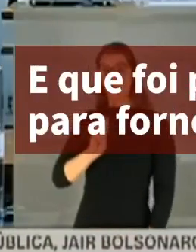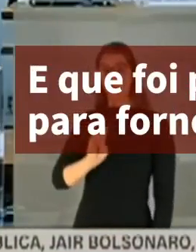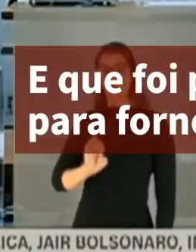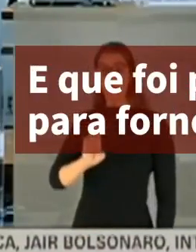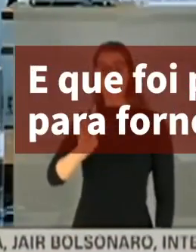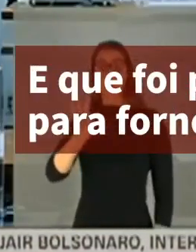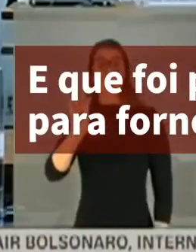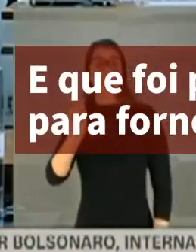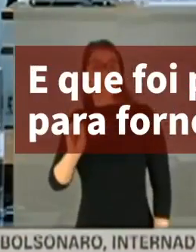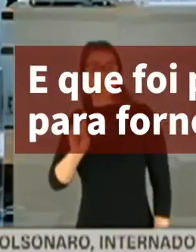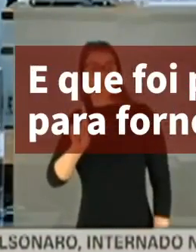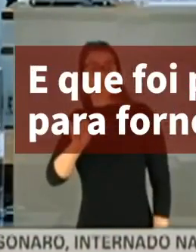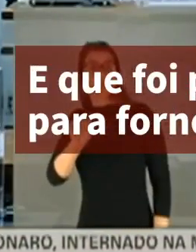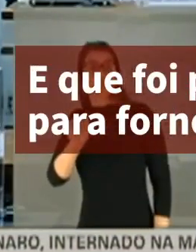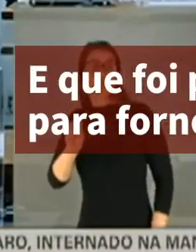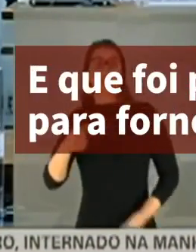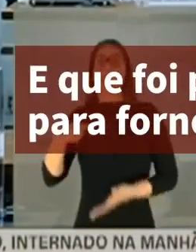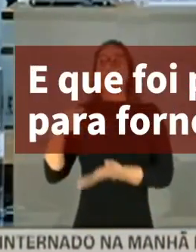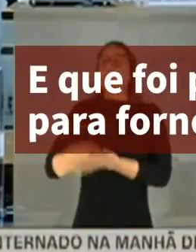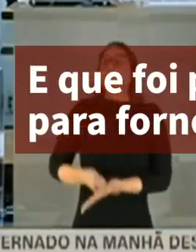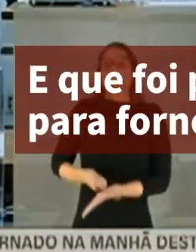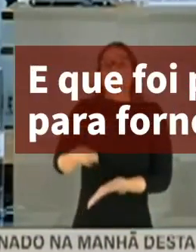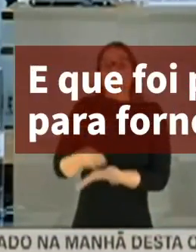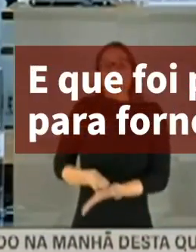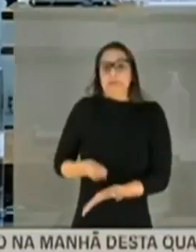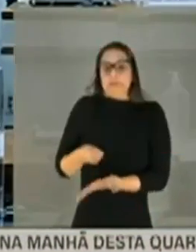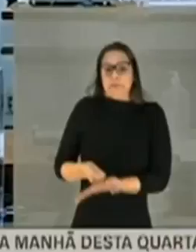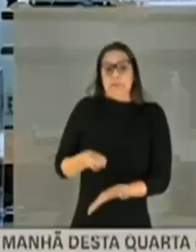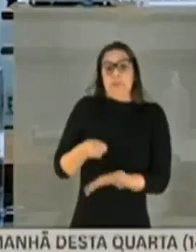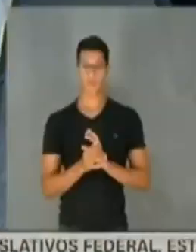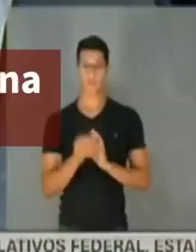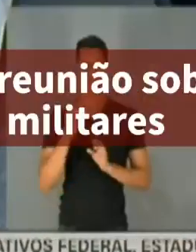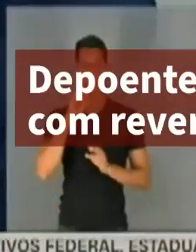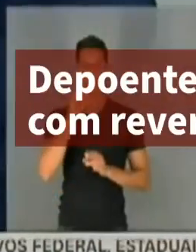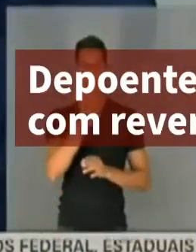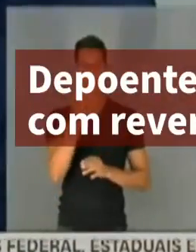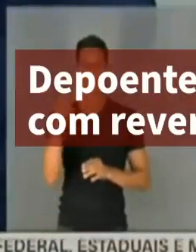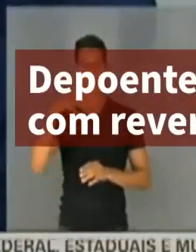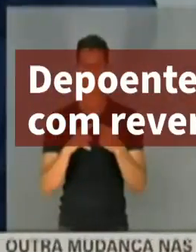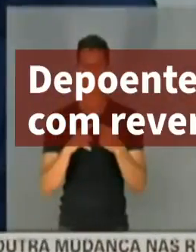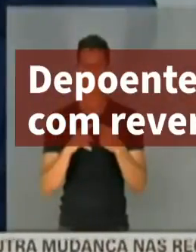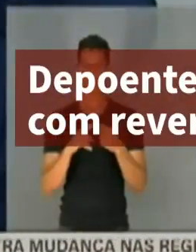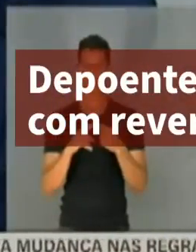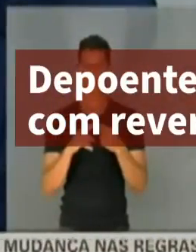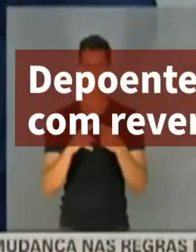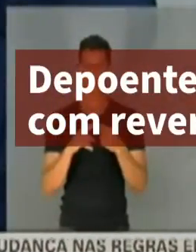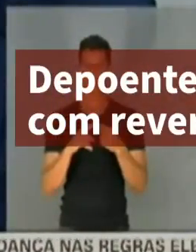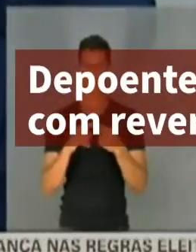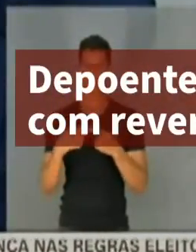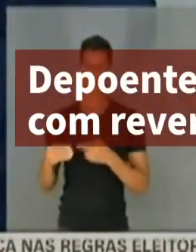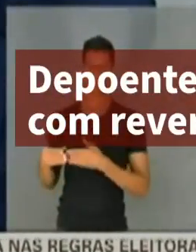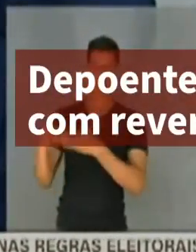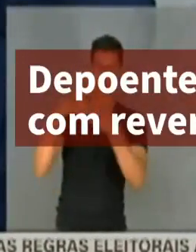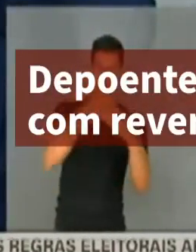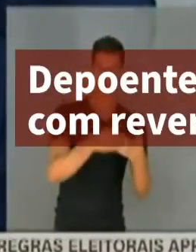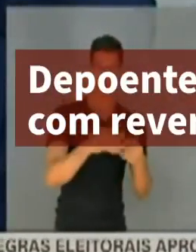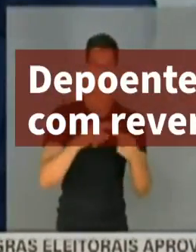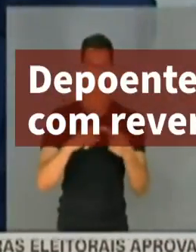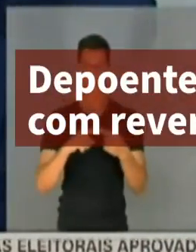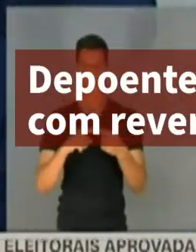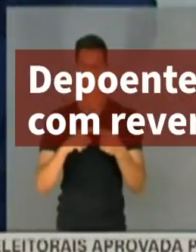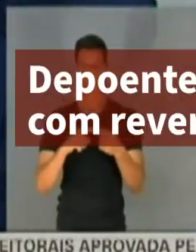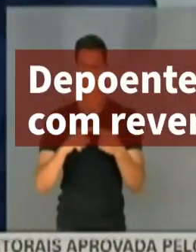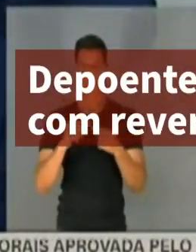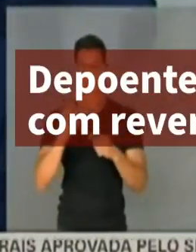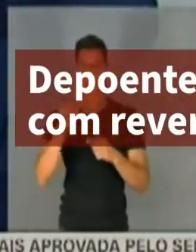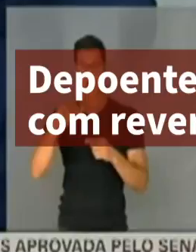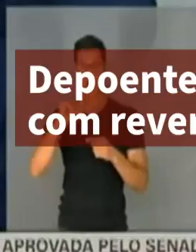insistentemente, isso é muito grave. No dia 12 de março me levaram ao Ministério da Saúde o